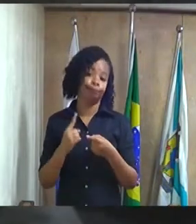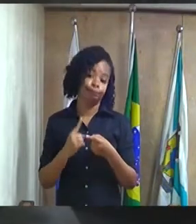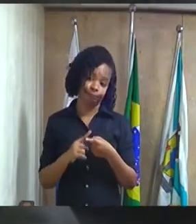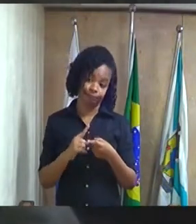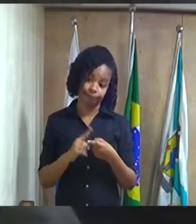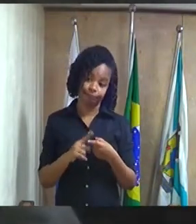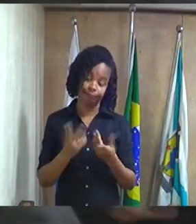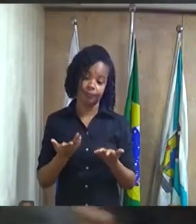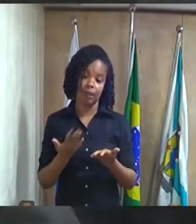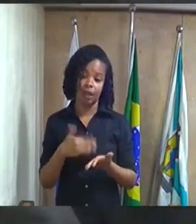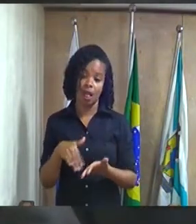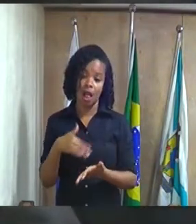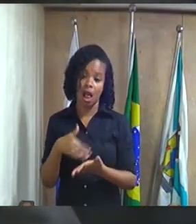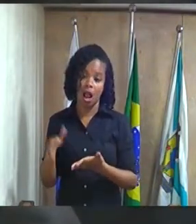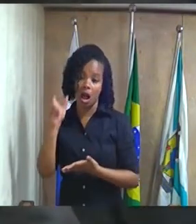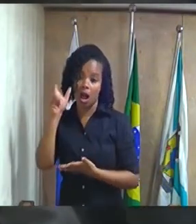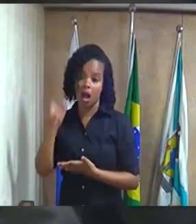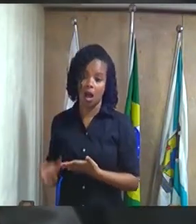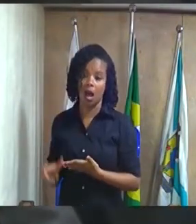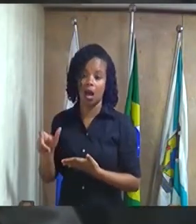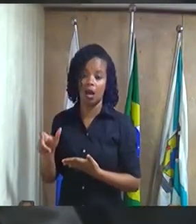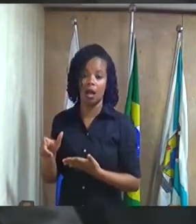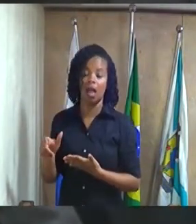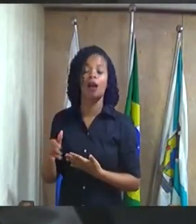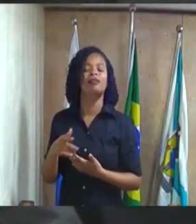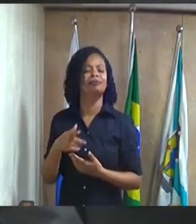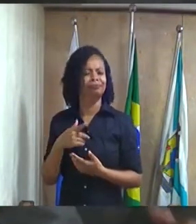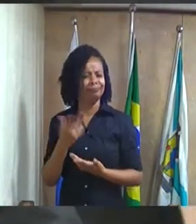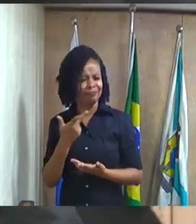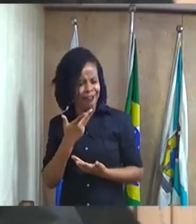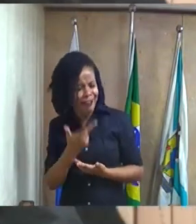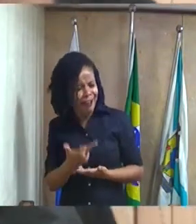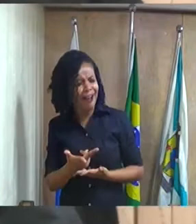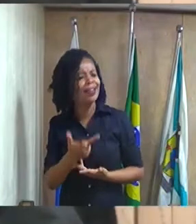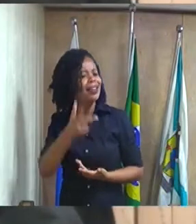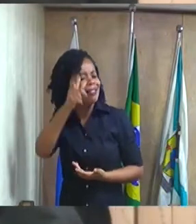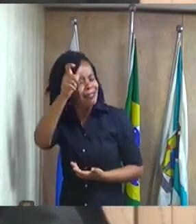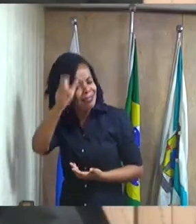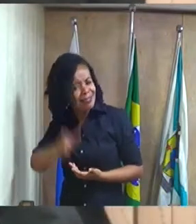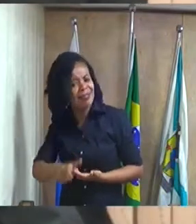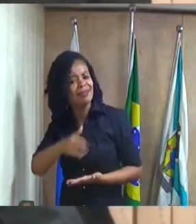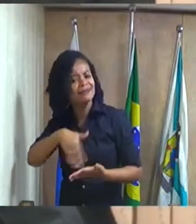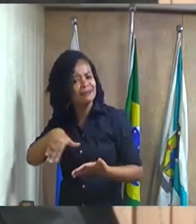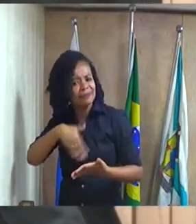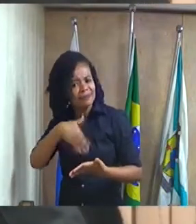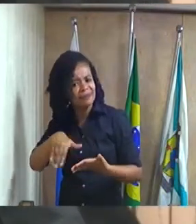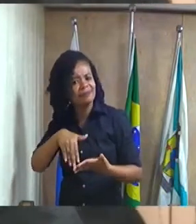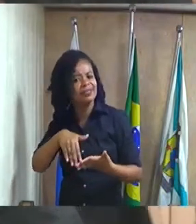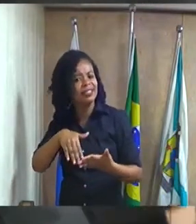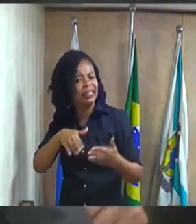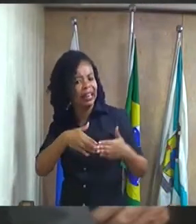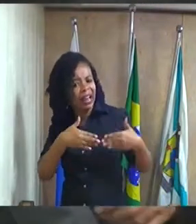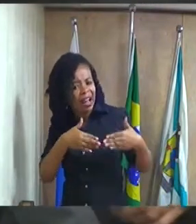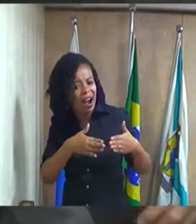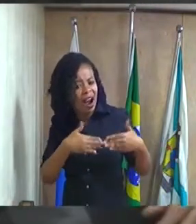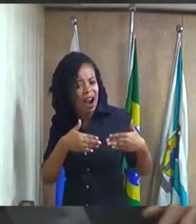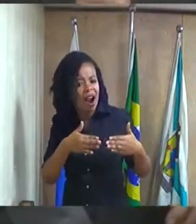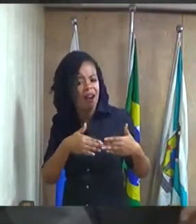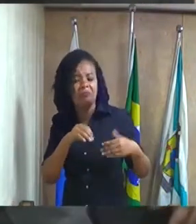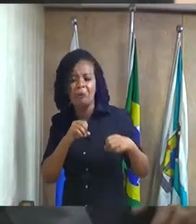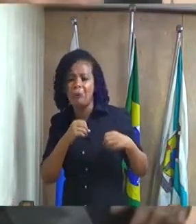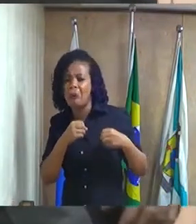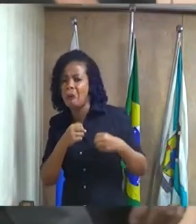o secretário que diz que é secretário que está de licença ou está de